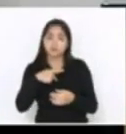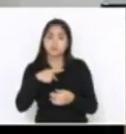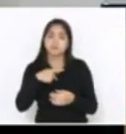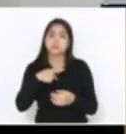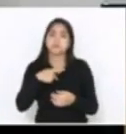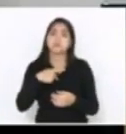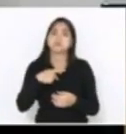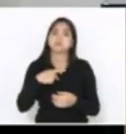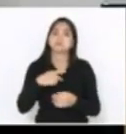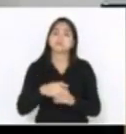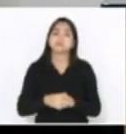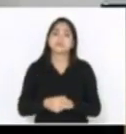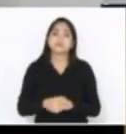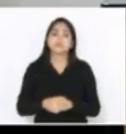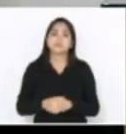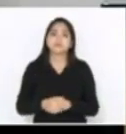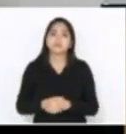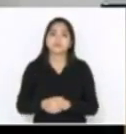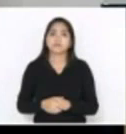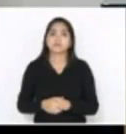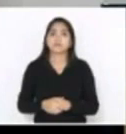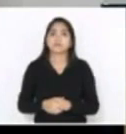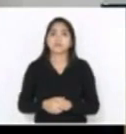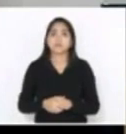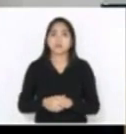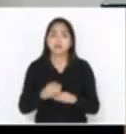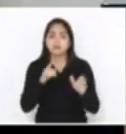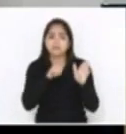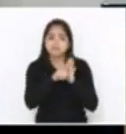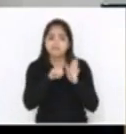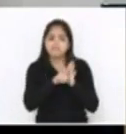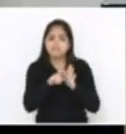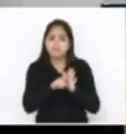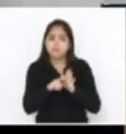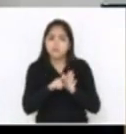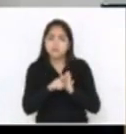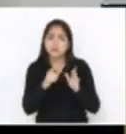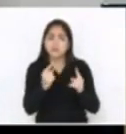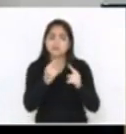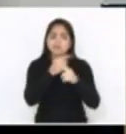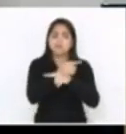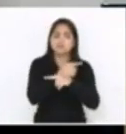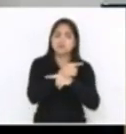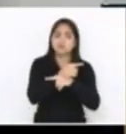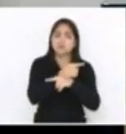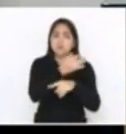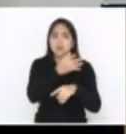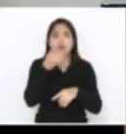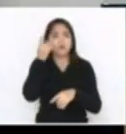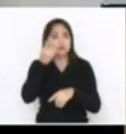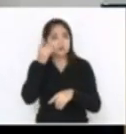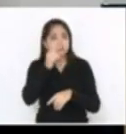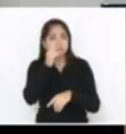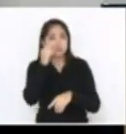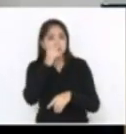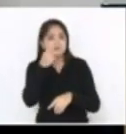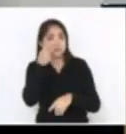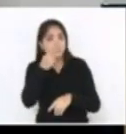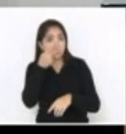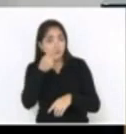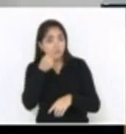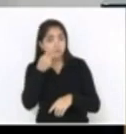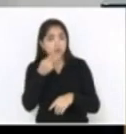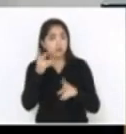contestar um pouquinho a fala do deputado Dirceu Dresch, que falava com relação